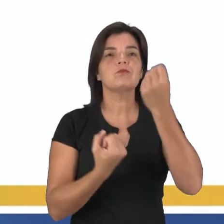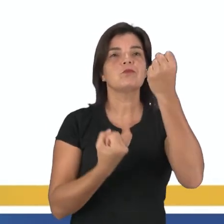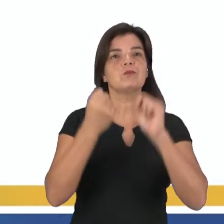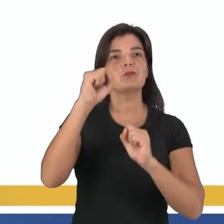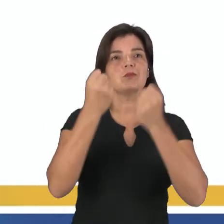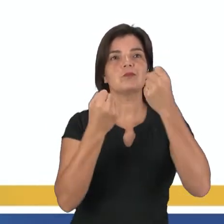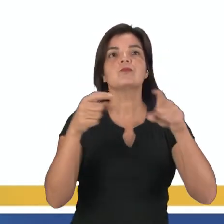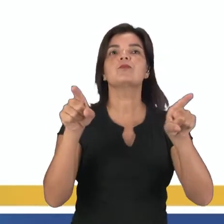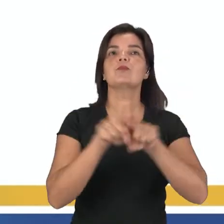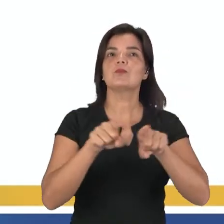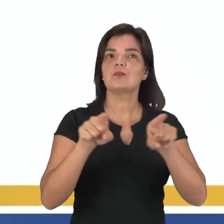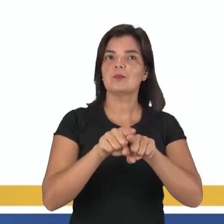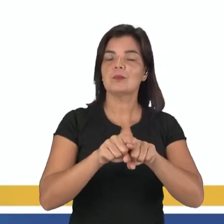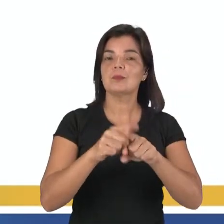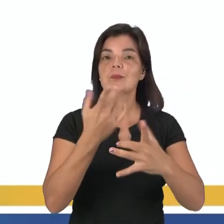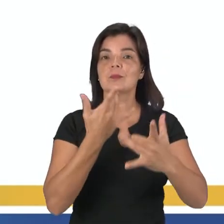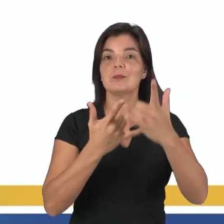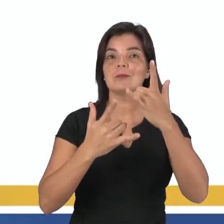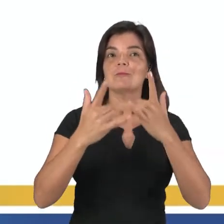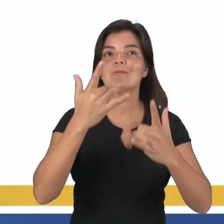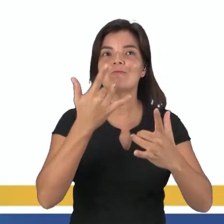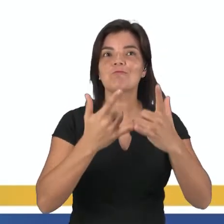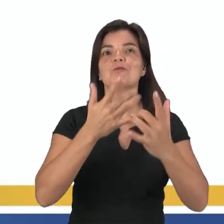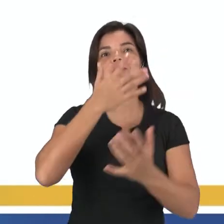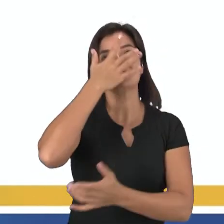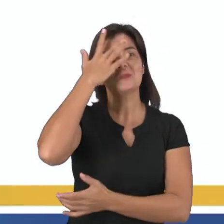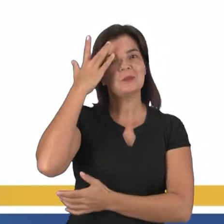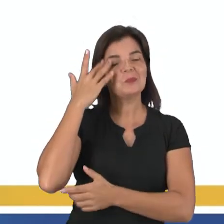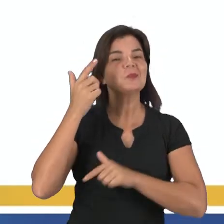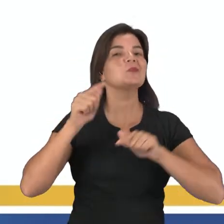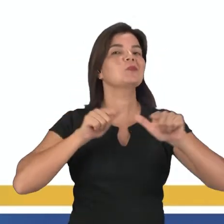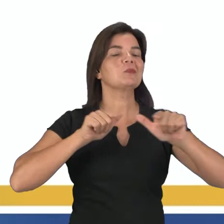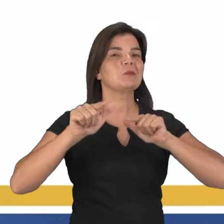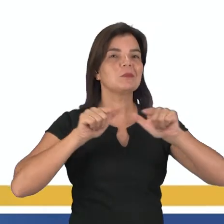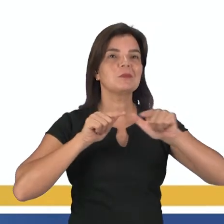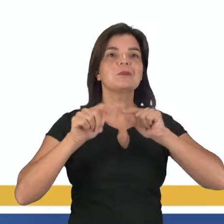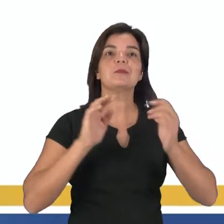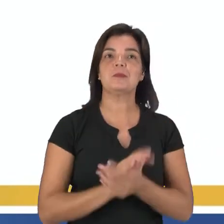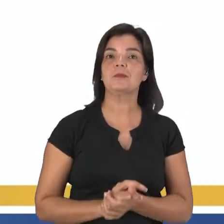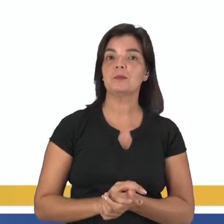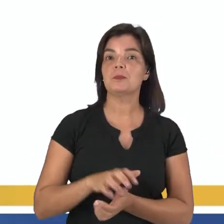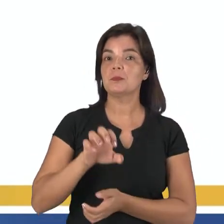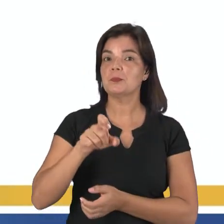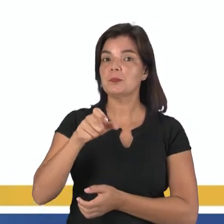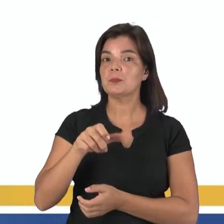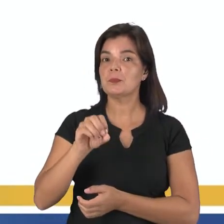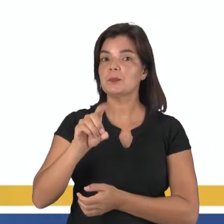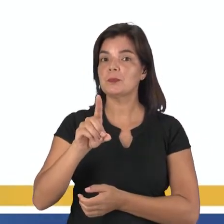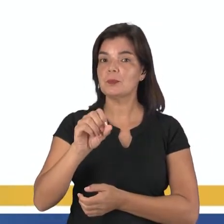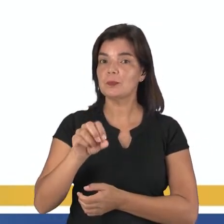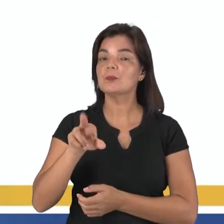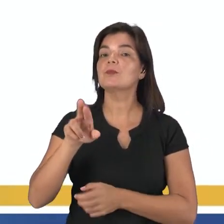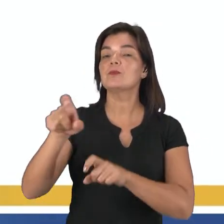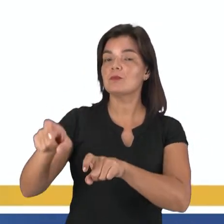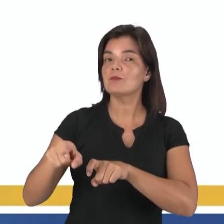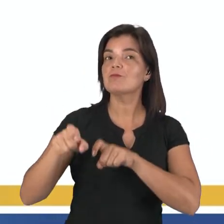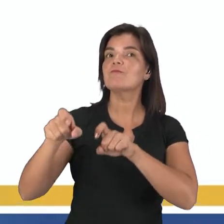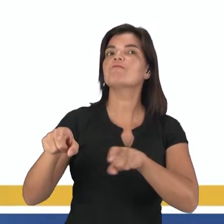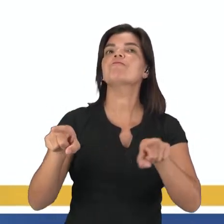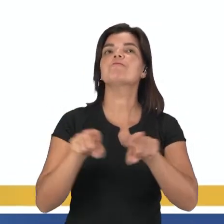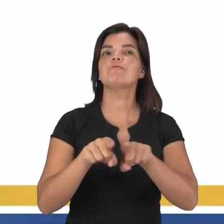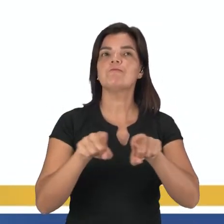industrialização e, como consequência, atraía muita mão de obra. O êxodo rural, olha esse detalhe, também